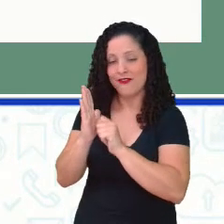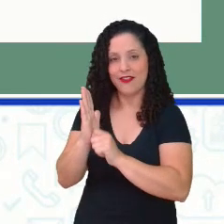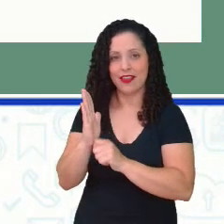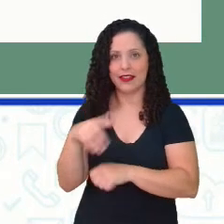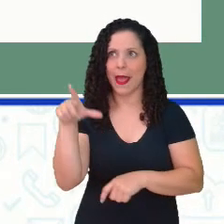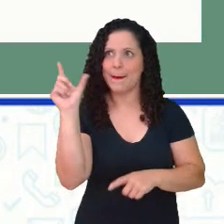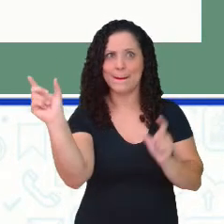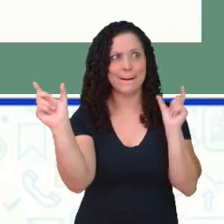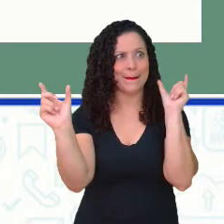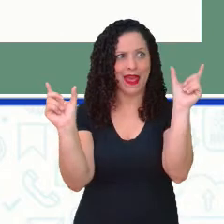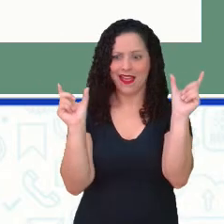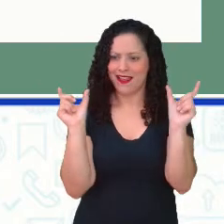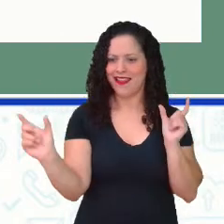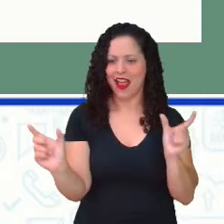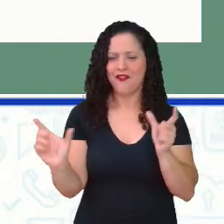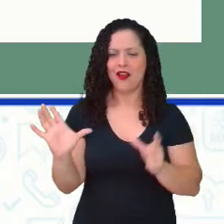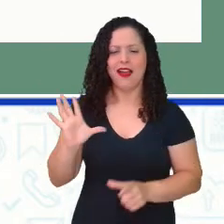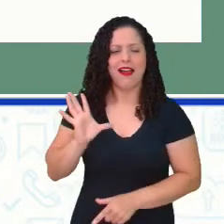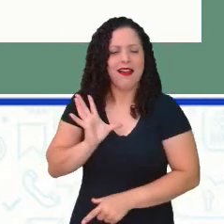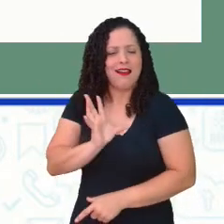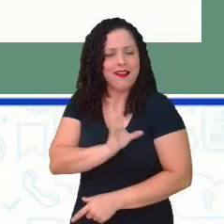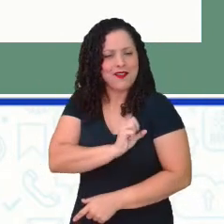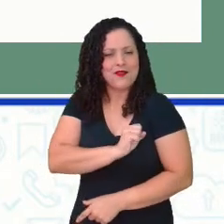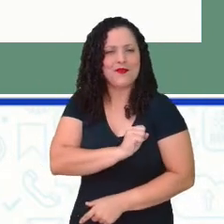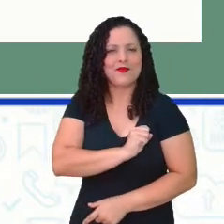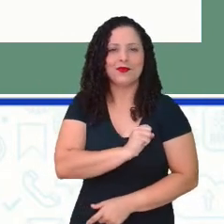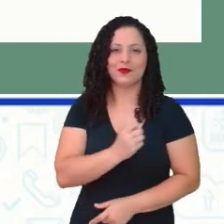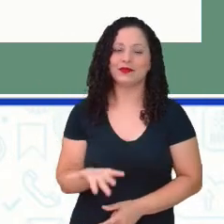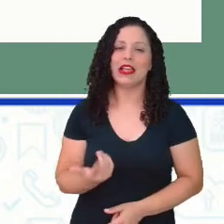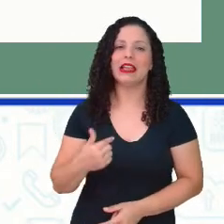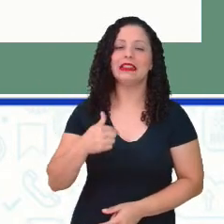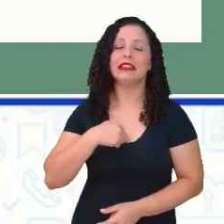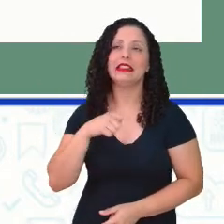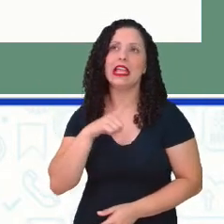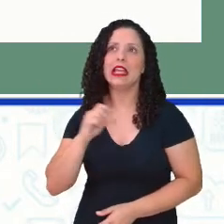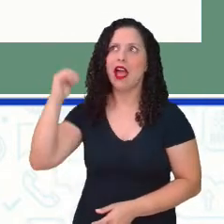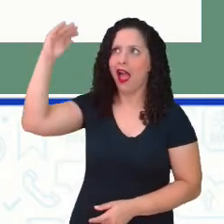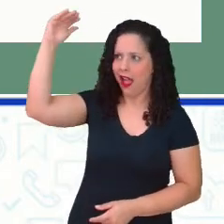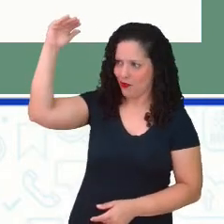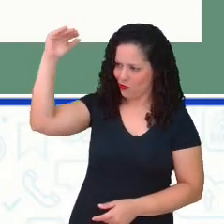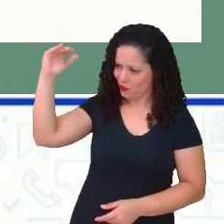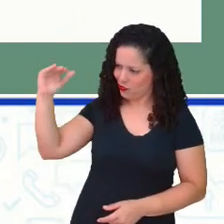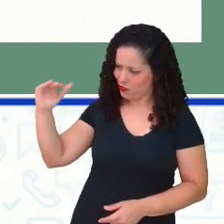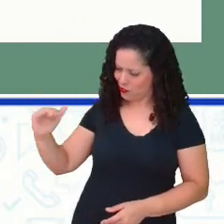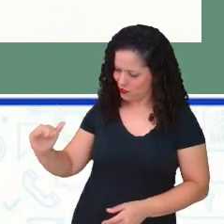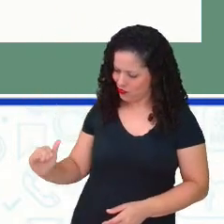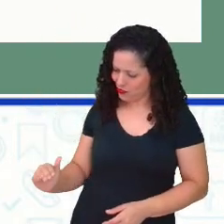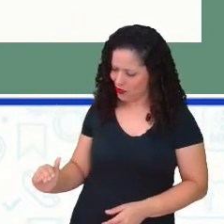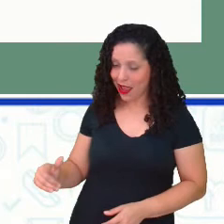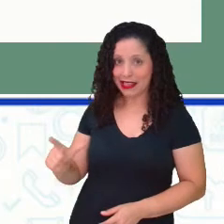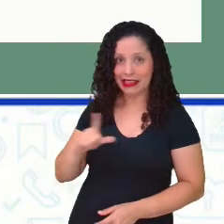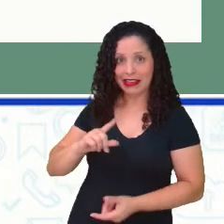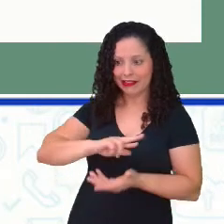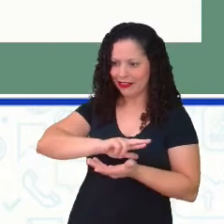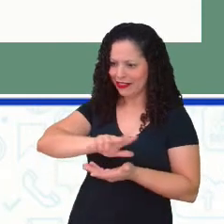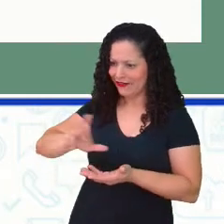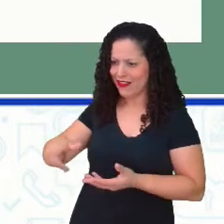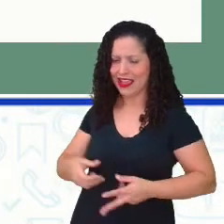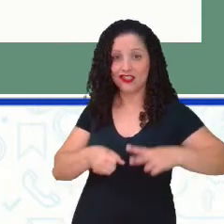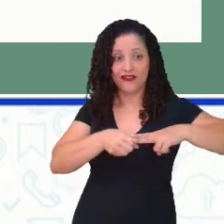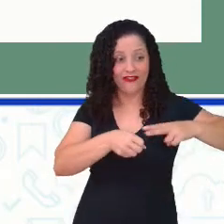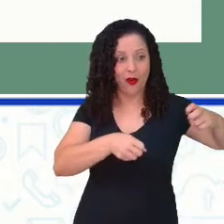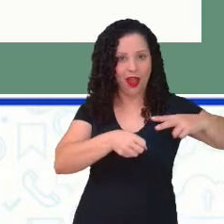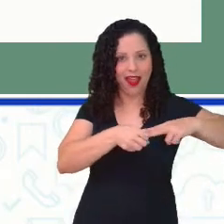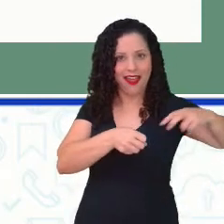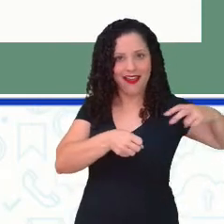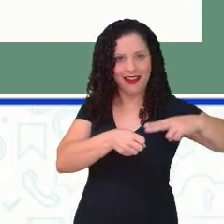domínio sobre o mundo. Eu tive, desde a infância, várias vocações que me